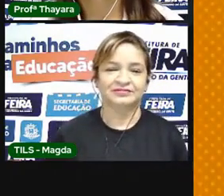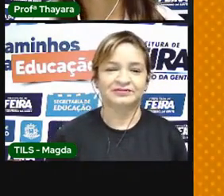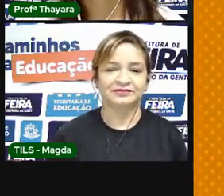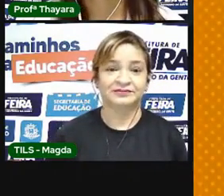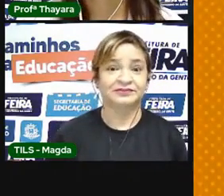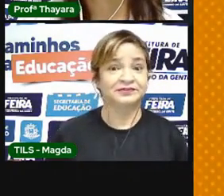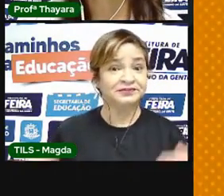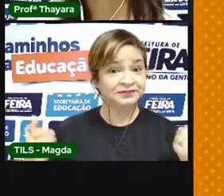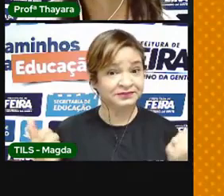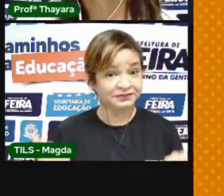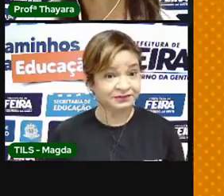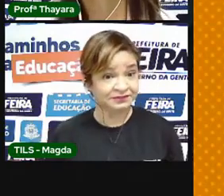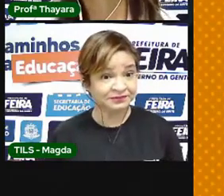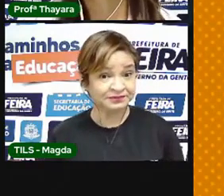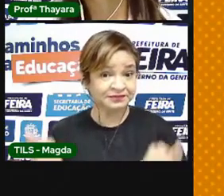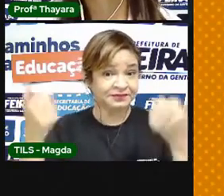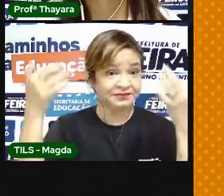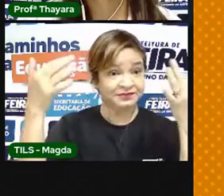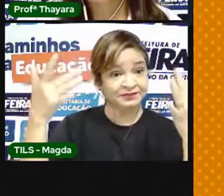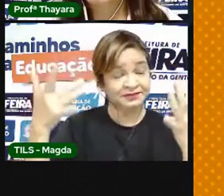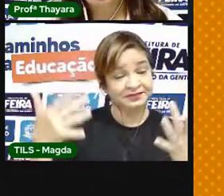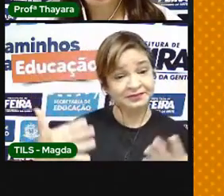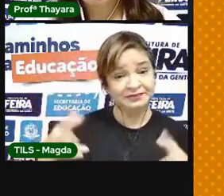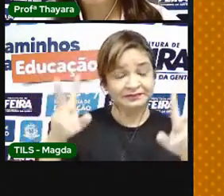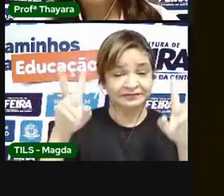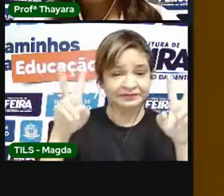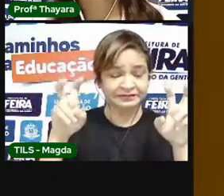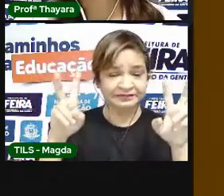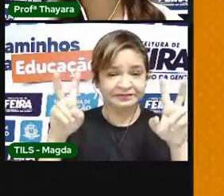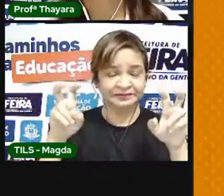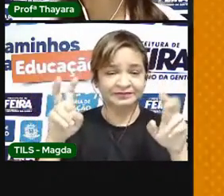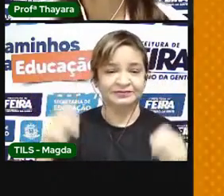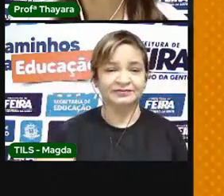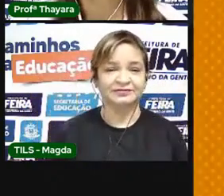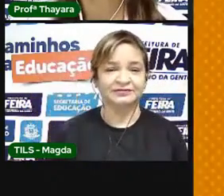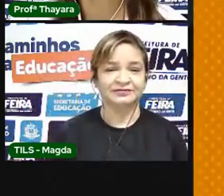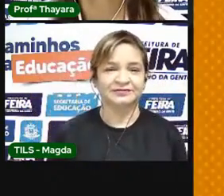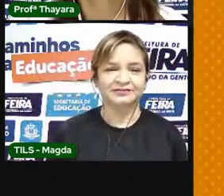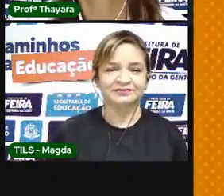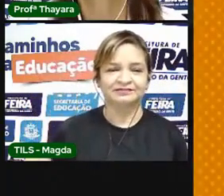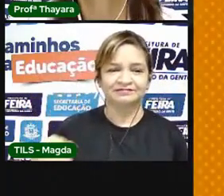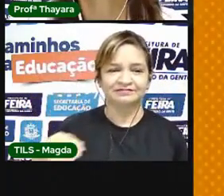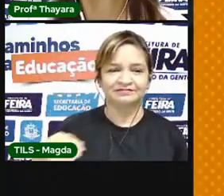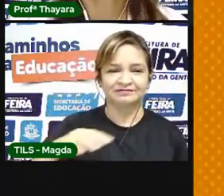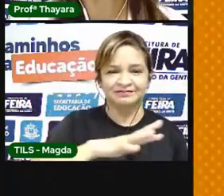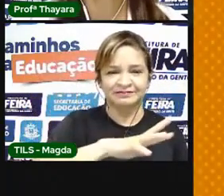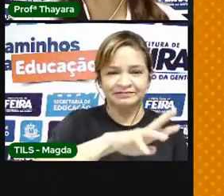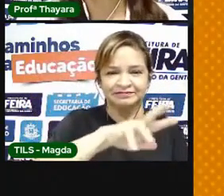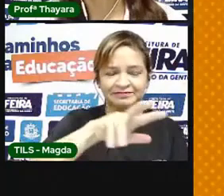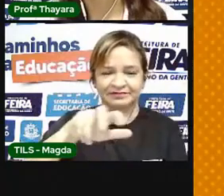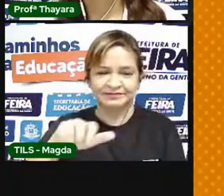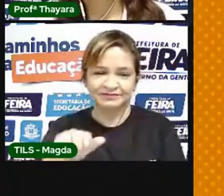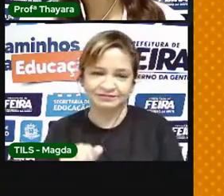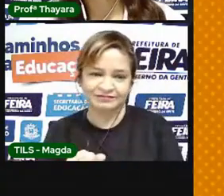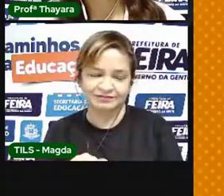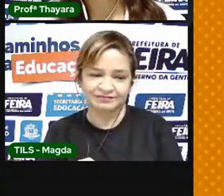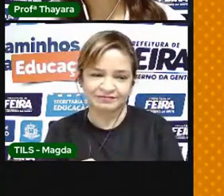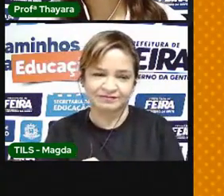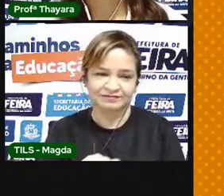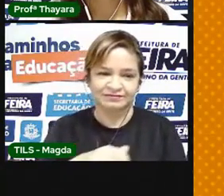E hoje nós vamos falar sobre a atmosfera e a composição do ar.